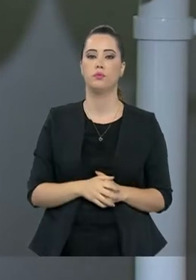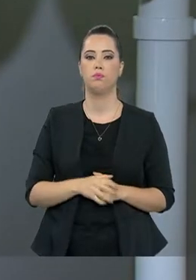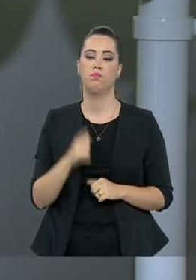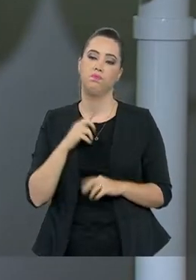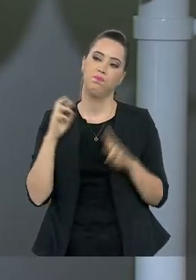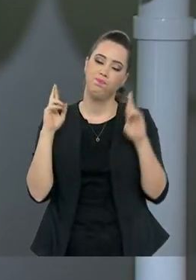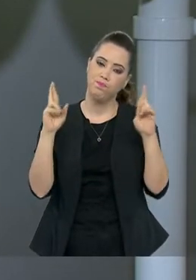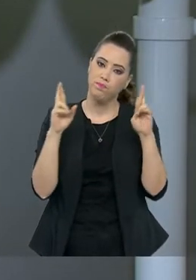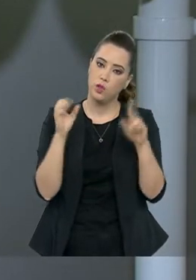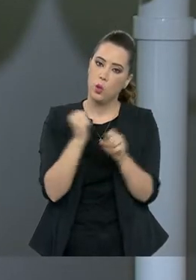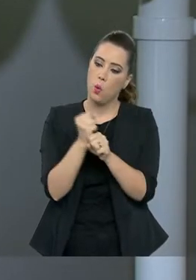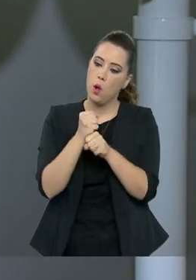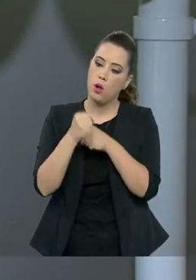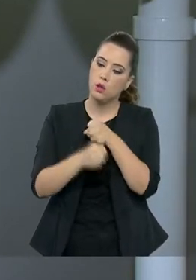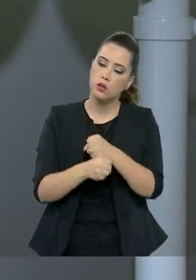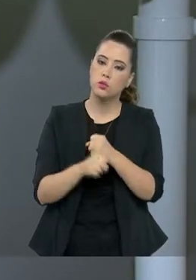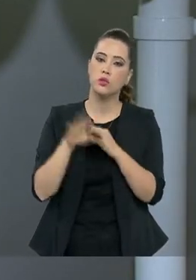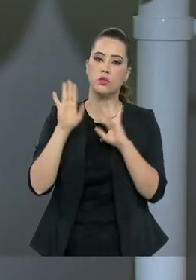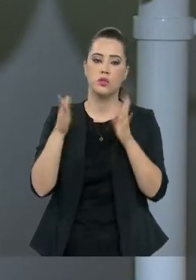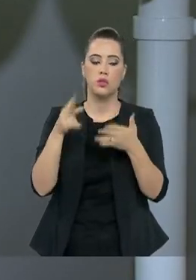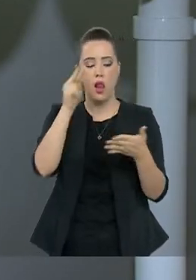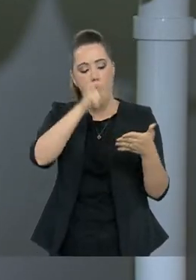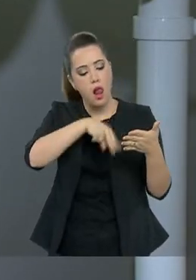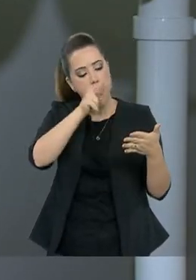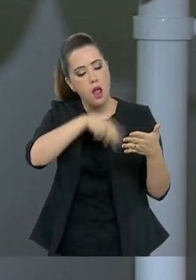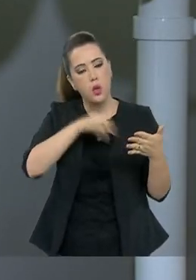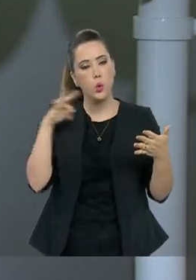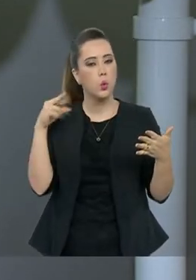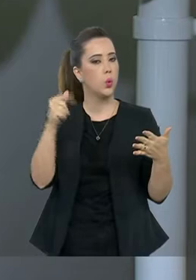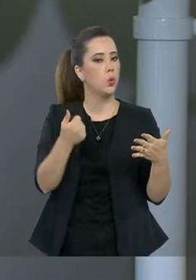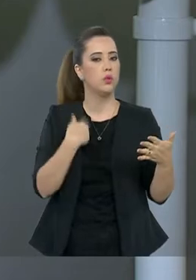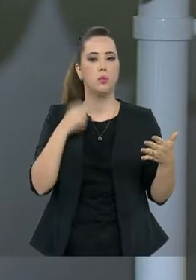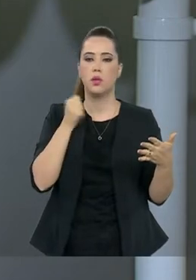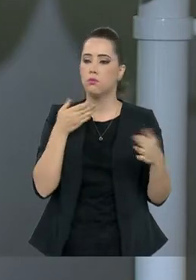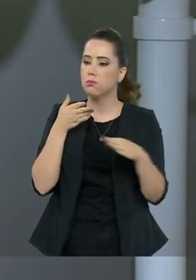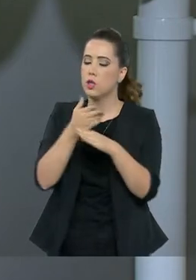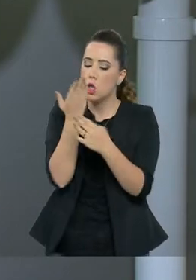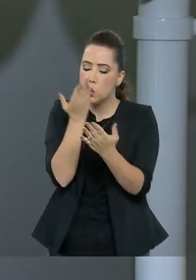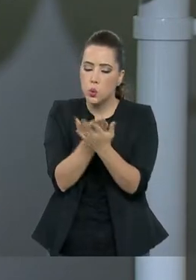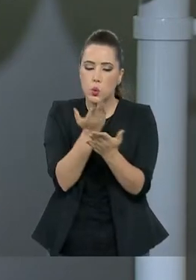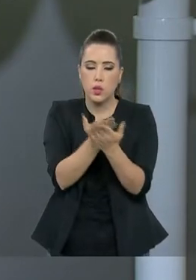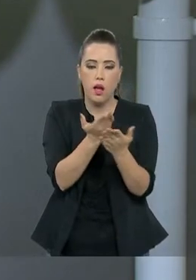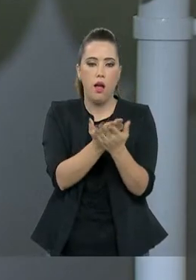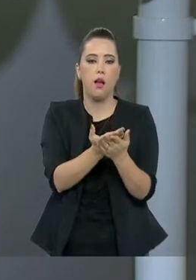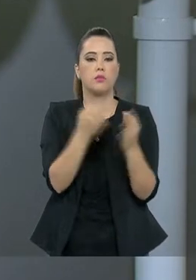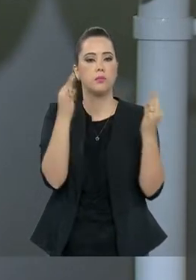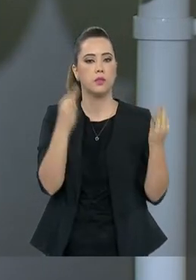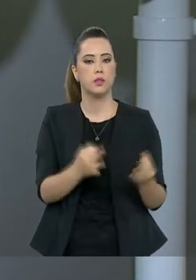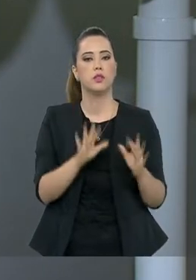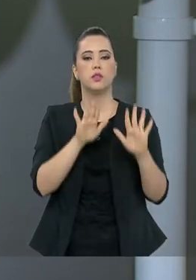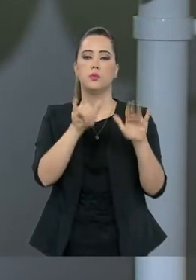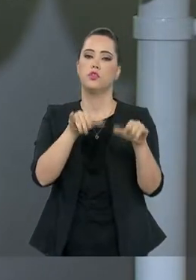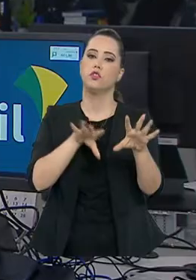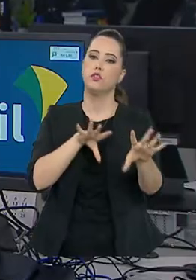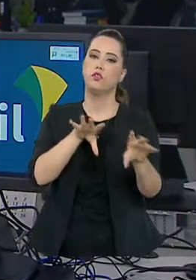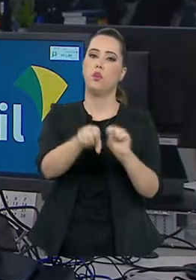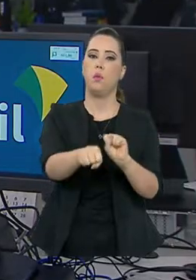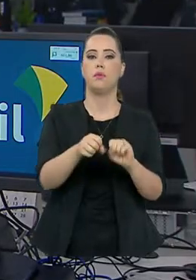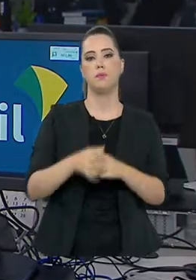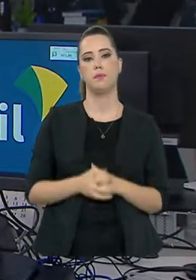queria que ano que vem já estivesse já lendo para poder meter a cara nos livros e terminar meu curso.